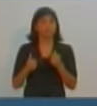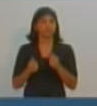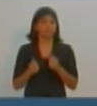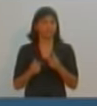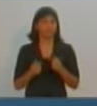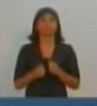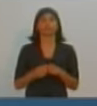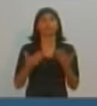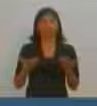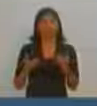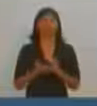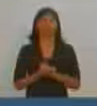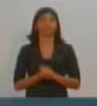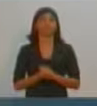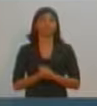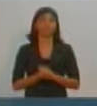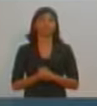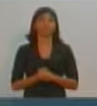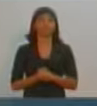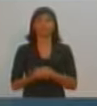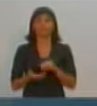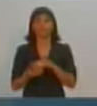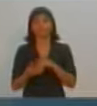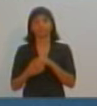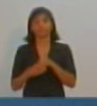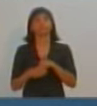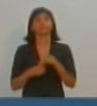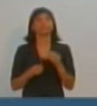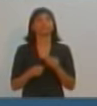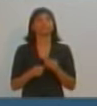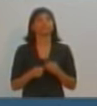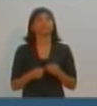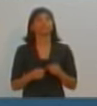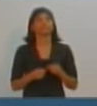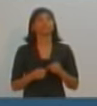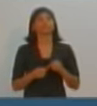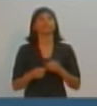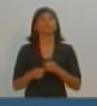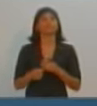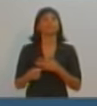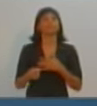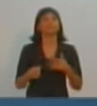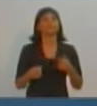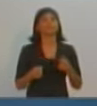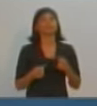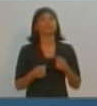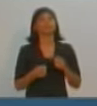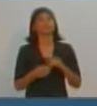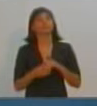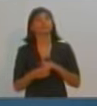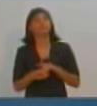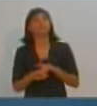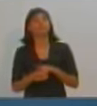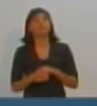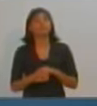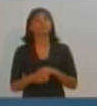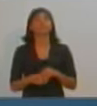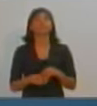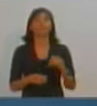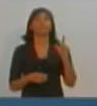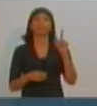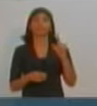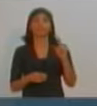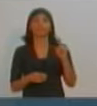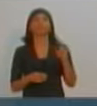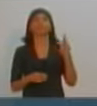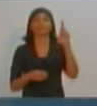Ok, então vamos ver quem vai responder essa pergunta. Sobre funcionalismo público é Regina Penati,